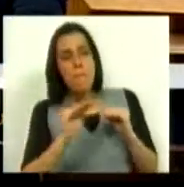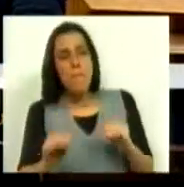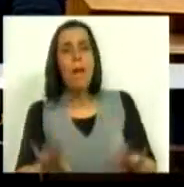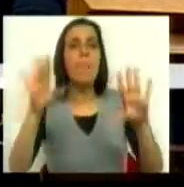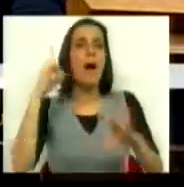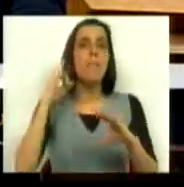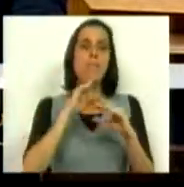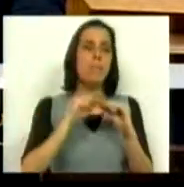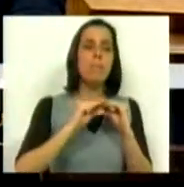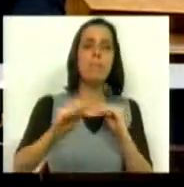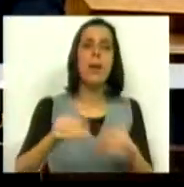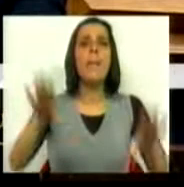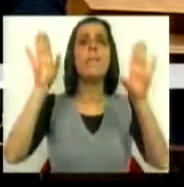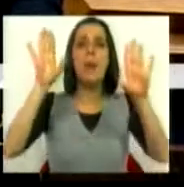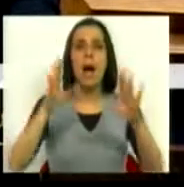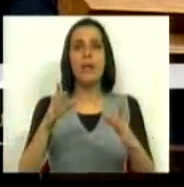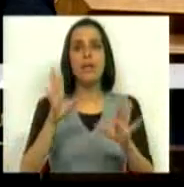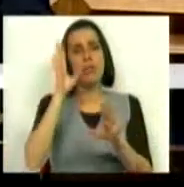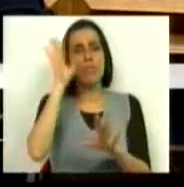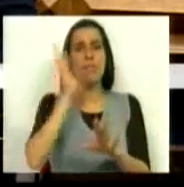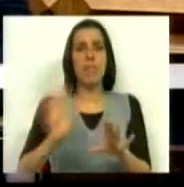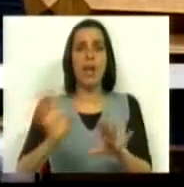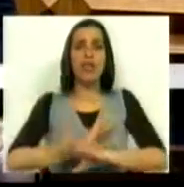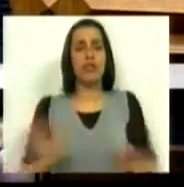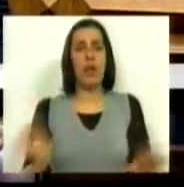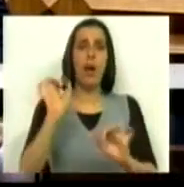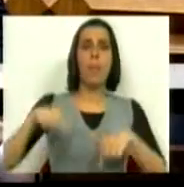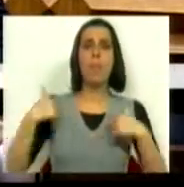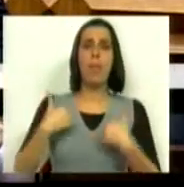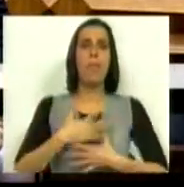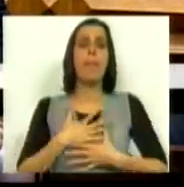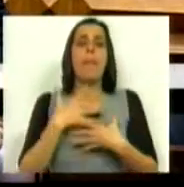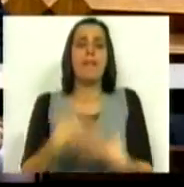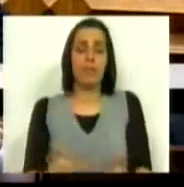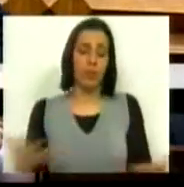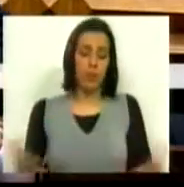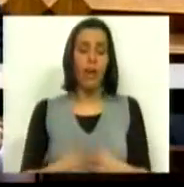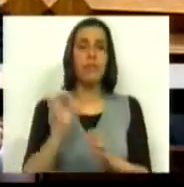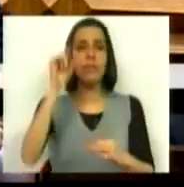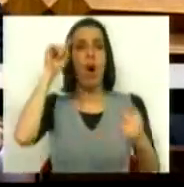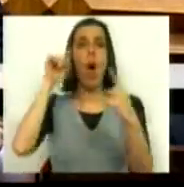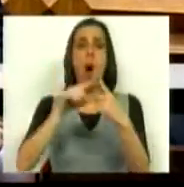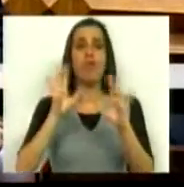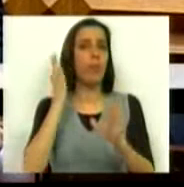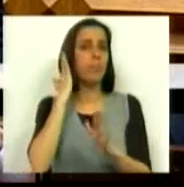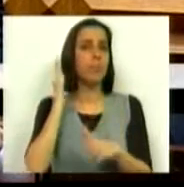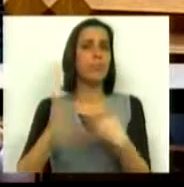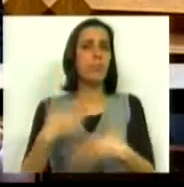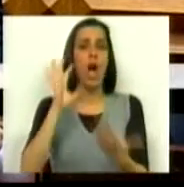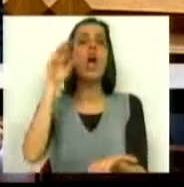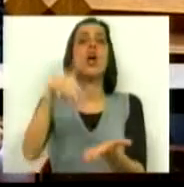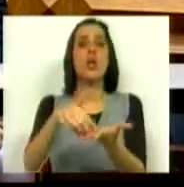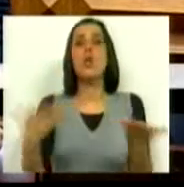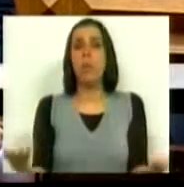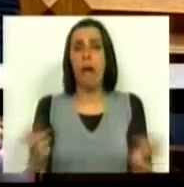mas não ouvimos falar, mas já estava em marcha essa sua vontade e esse seu objetivo e, de facto, os